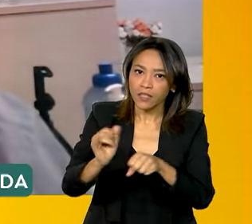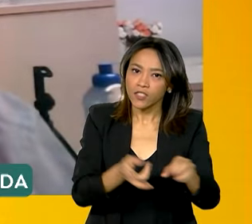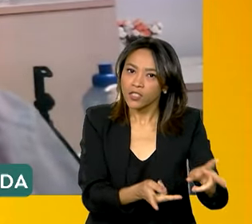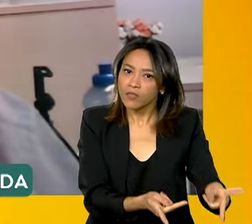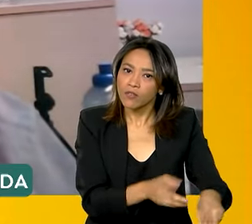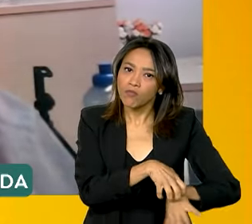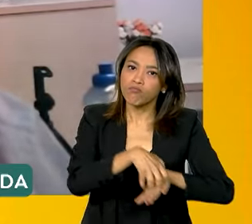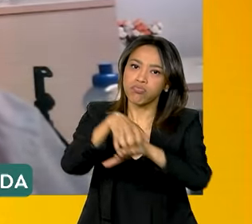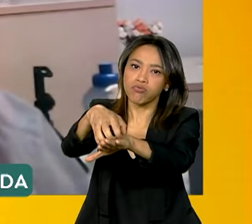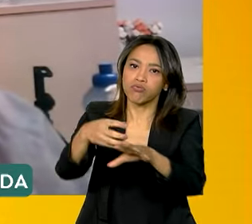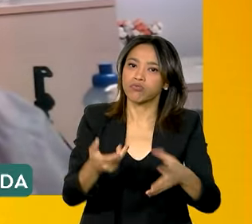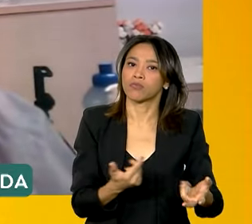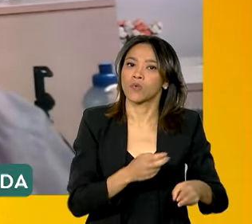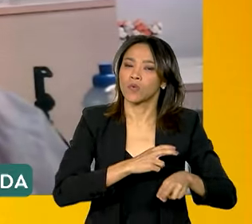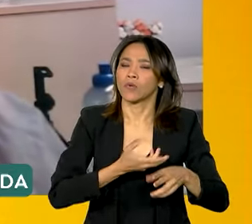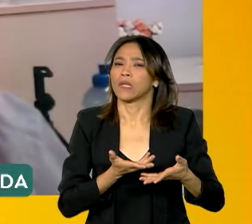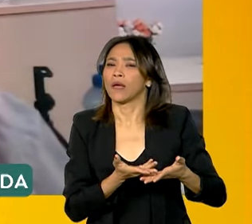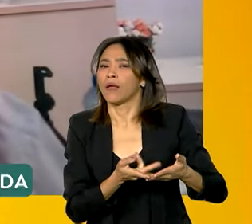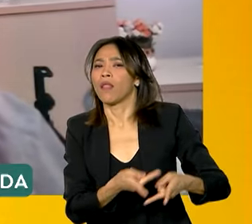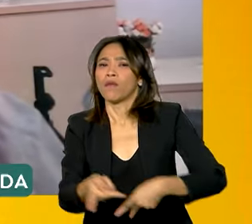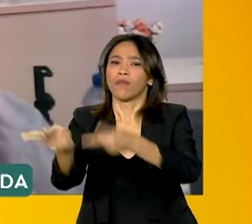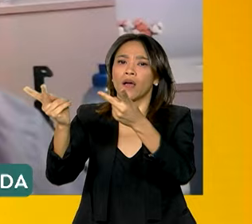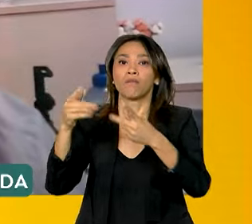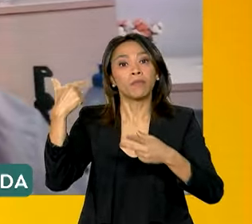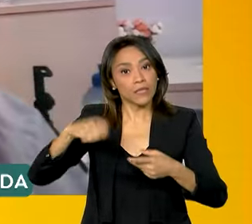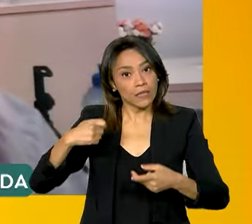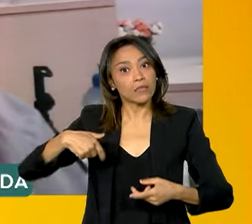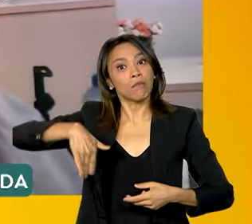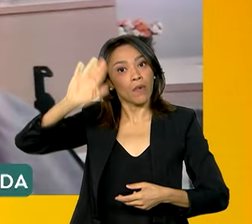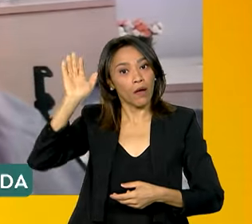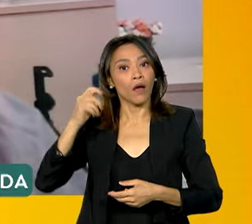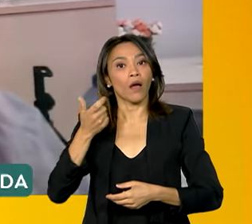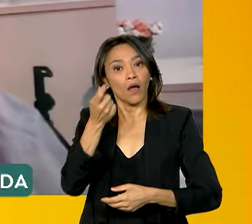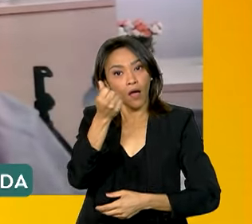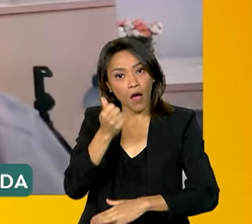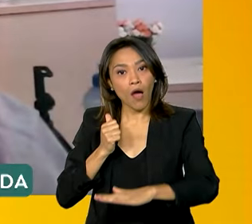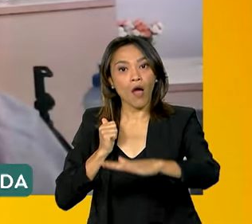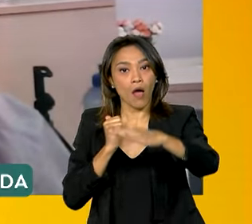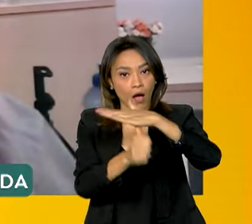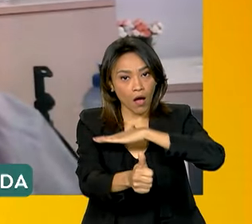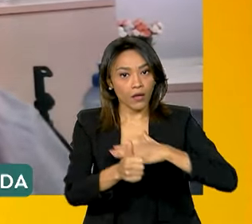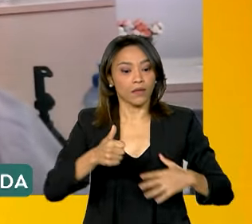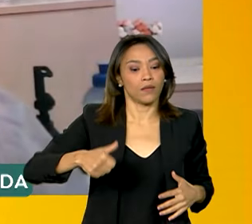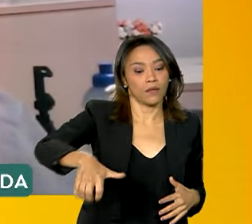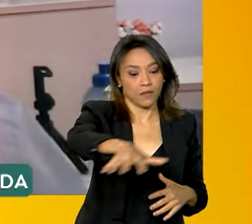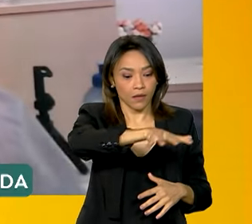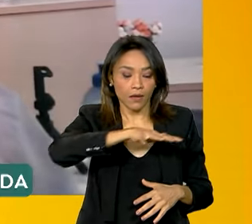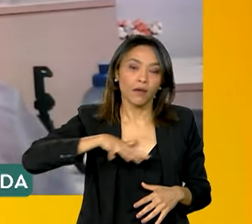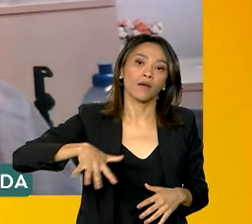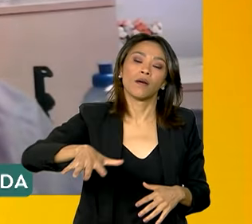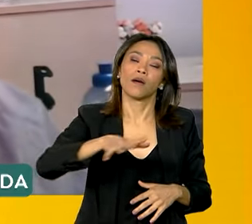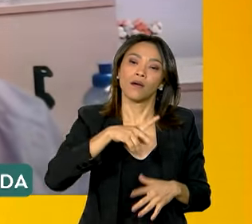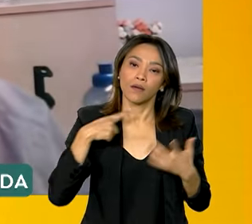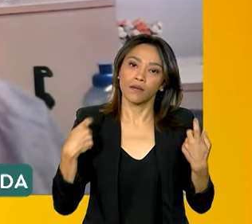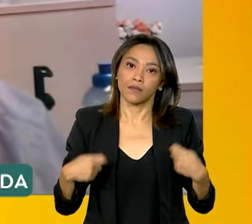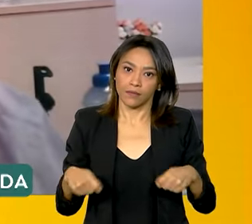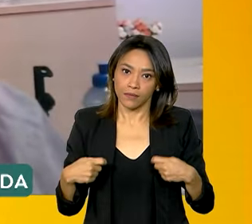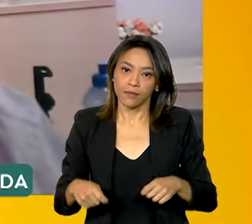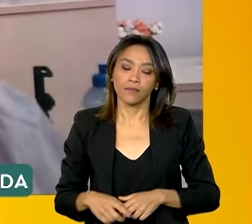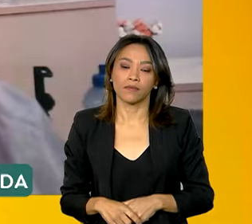Obviamente, precisa-se ter maiores investimentos no setor e,